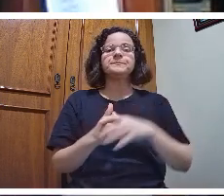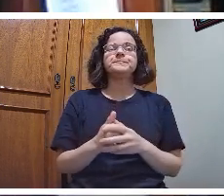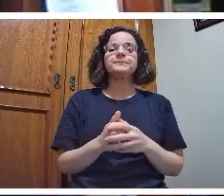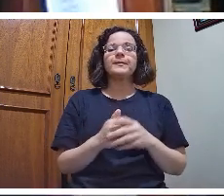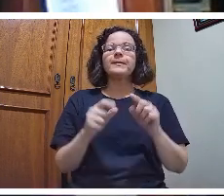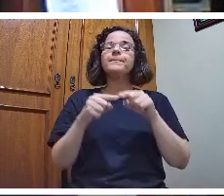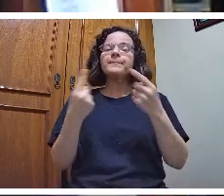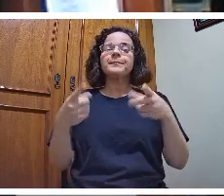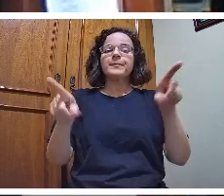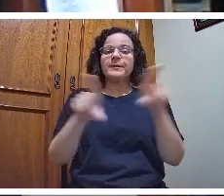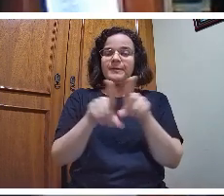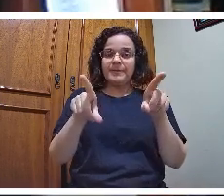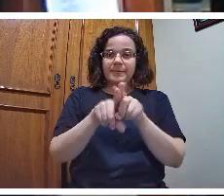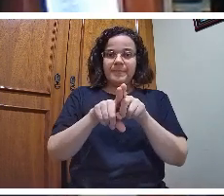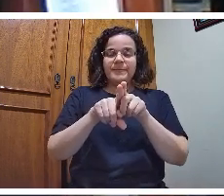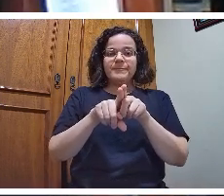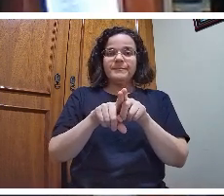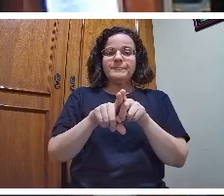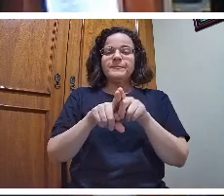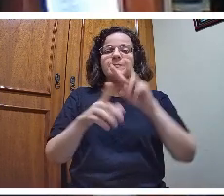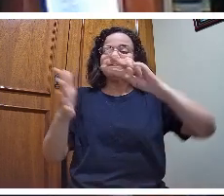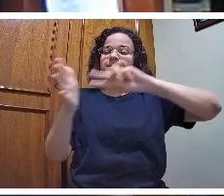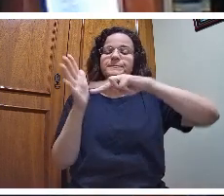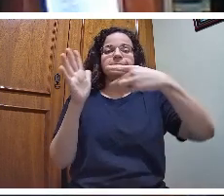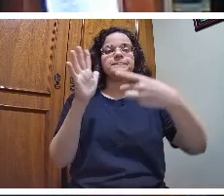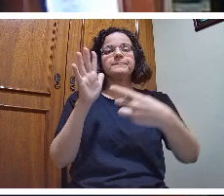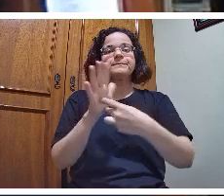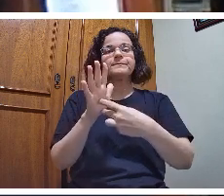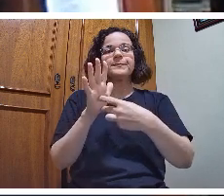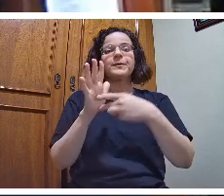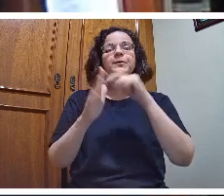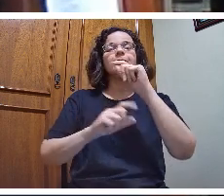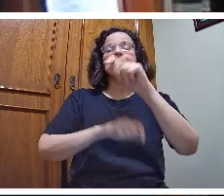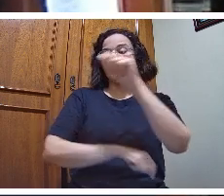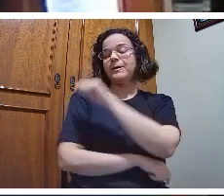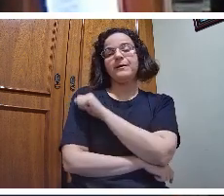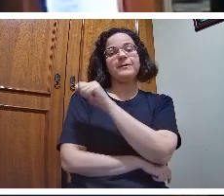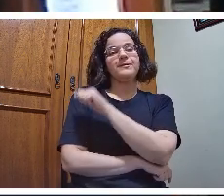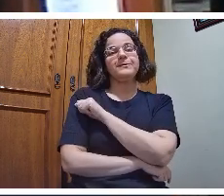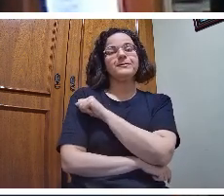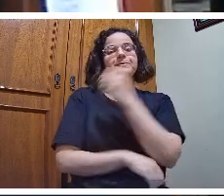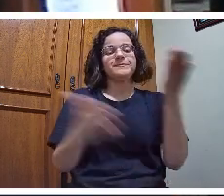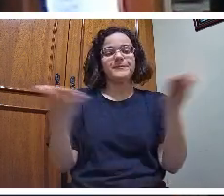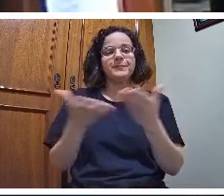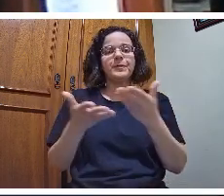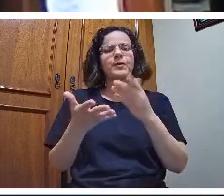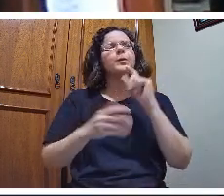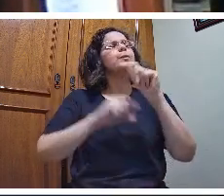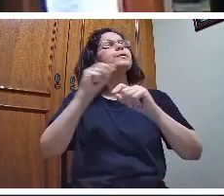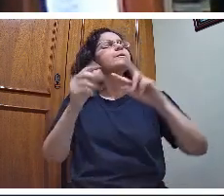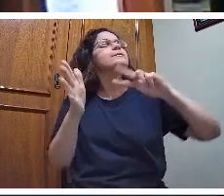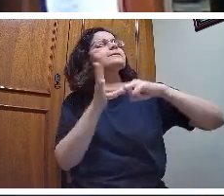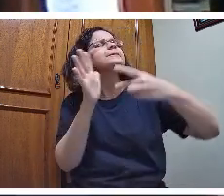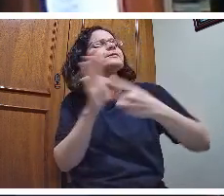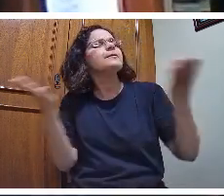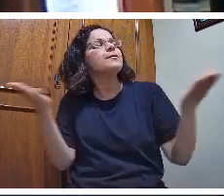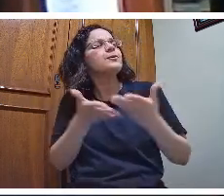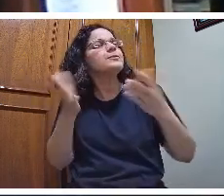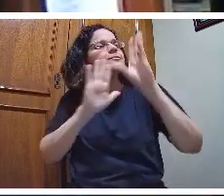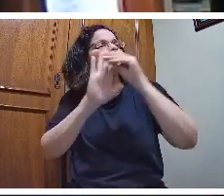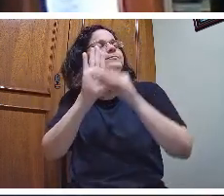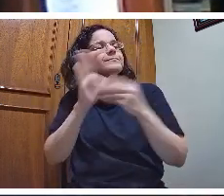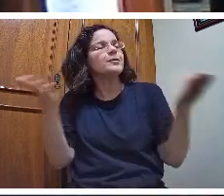sentido para o aluno de hoje. O que diz esse conteúdo para você hoje? Ou veja que